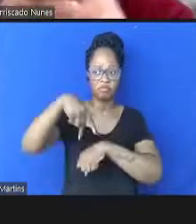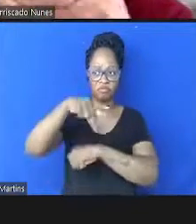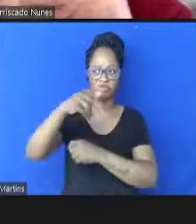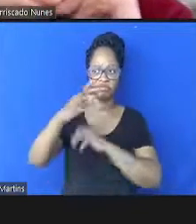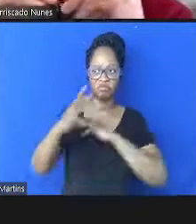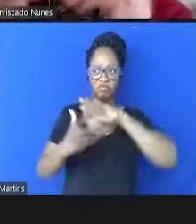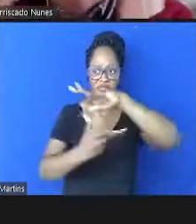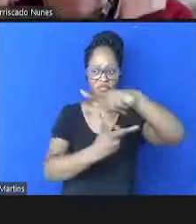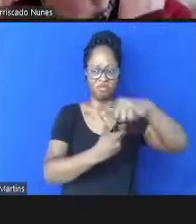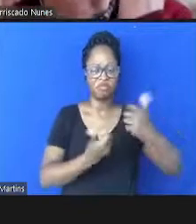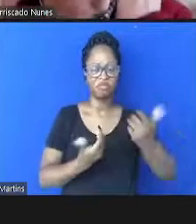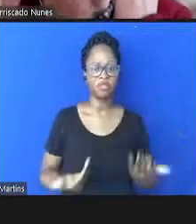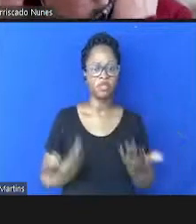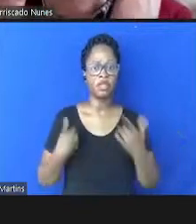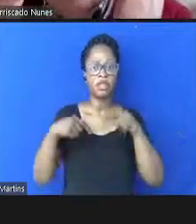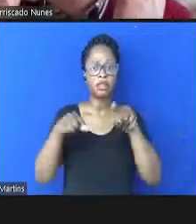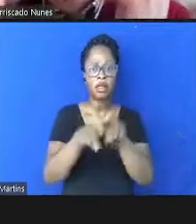também